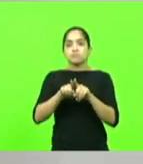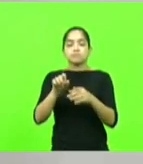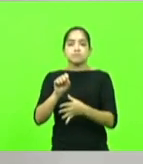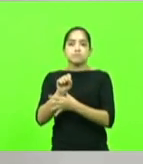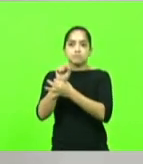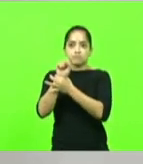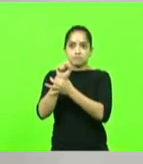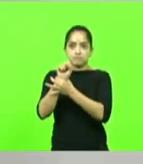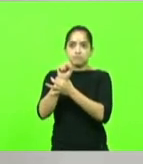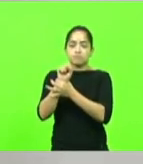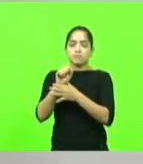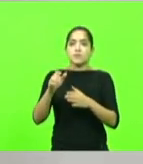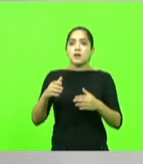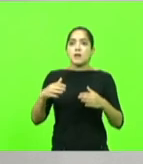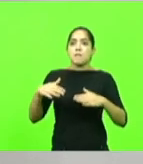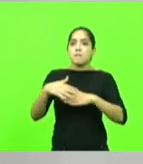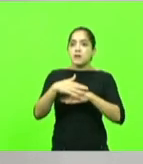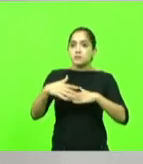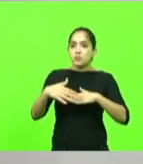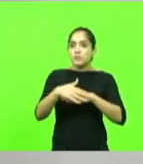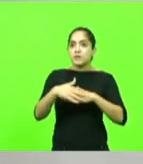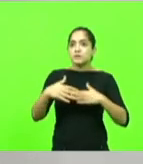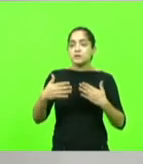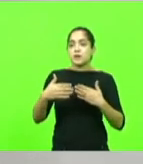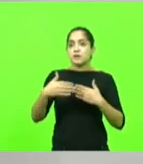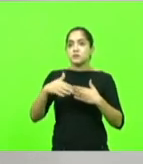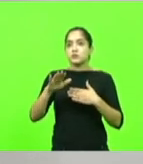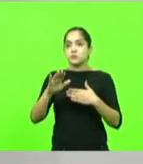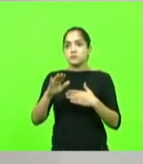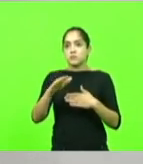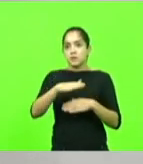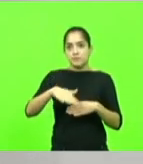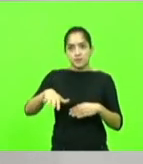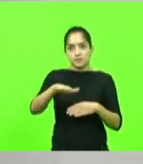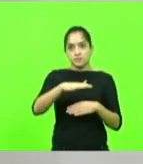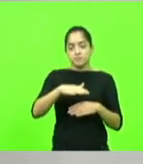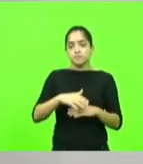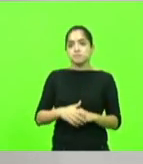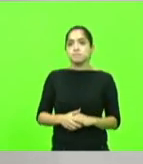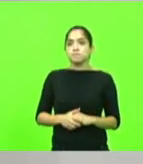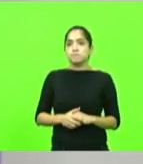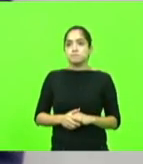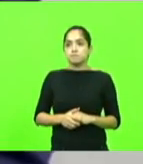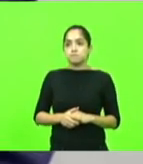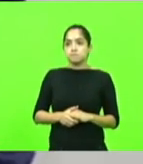e mais mobilidade para a nossa região dão vale. Obrigado.